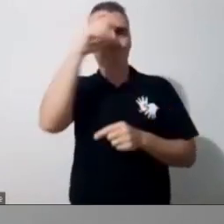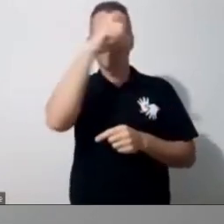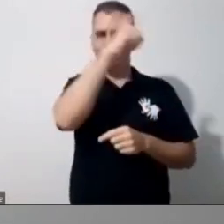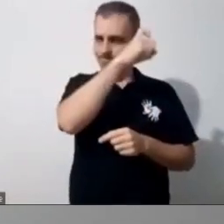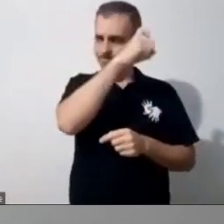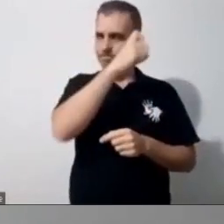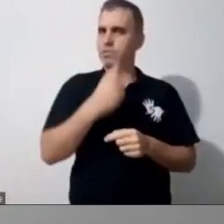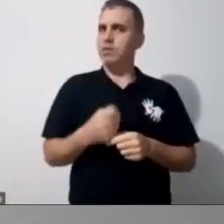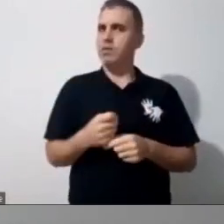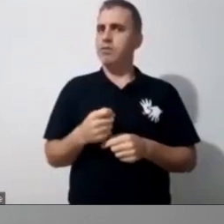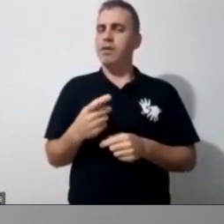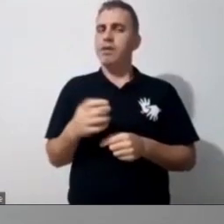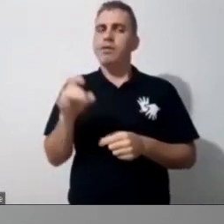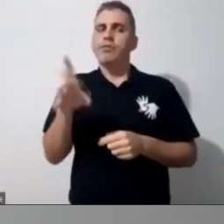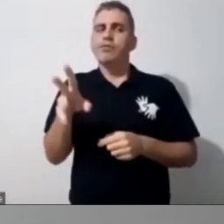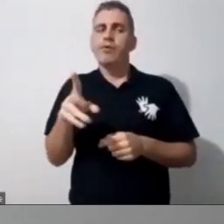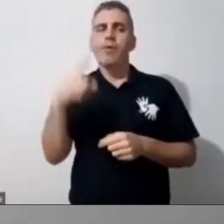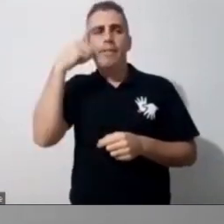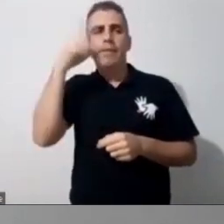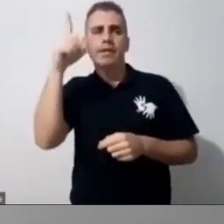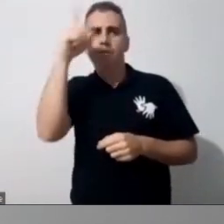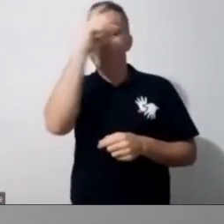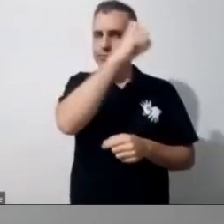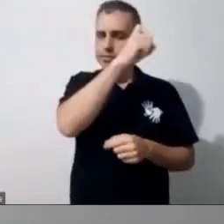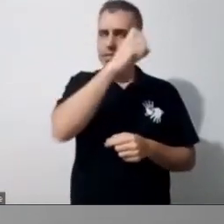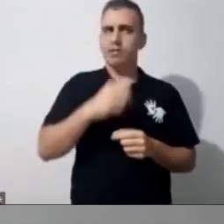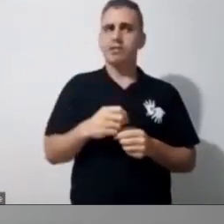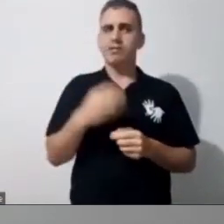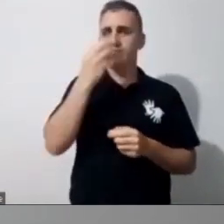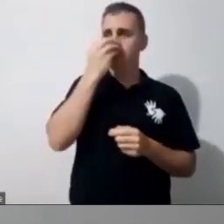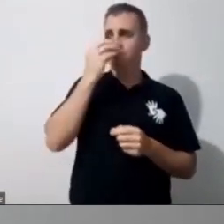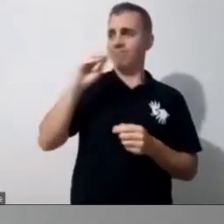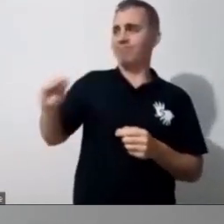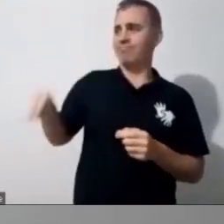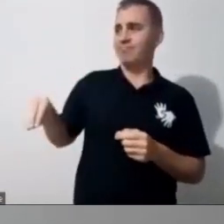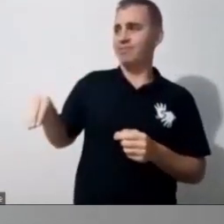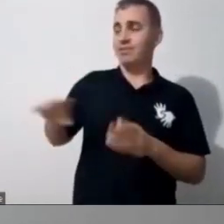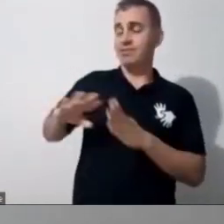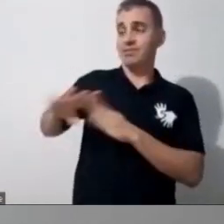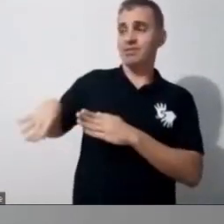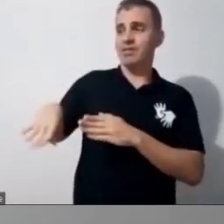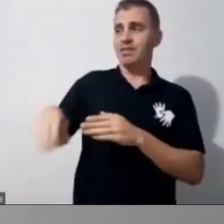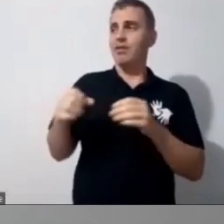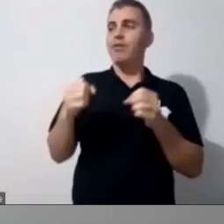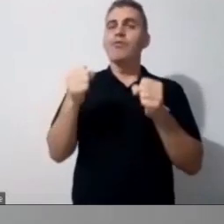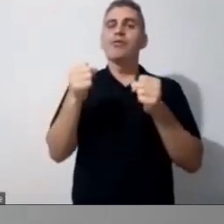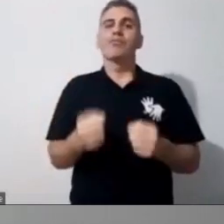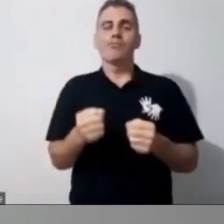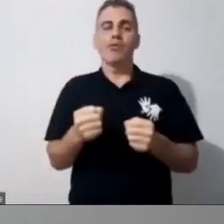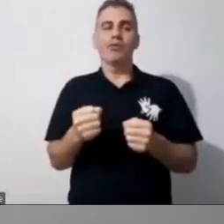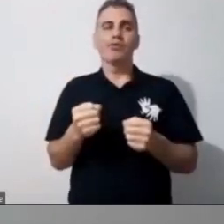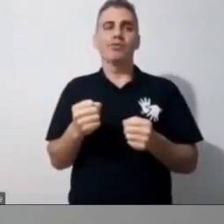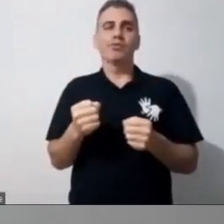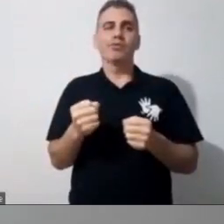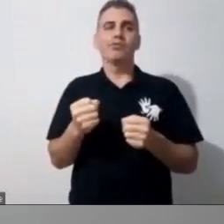dificuldade, tu vai estar deixando as possibilidades, né? Isso não é só para o aluno de